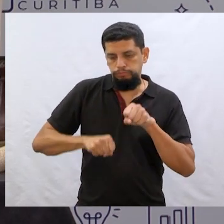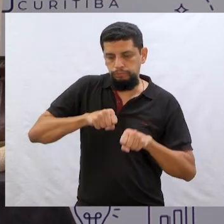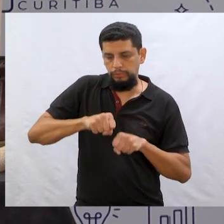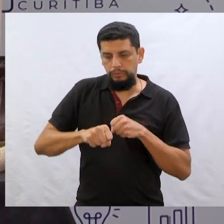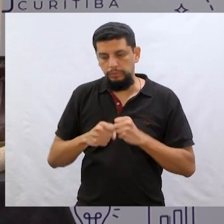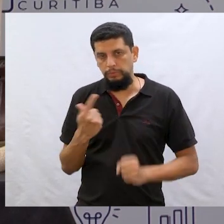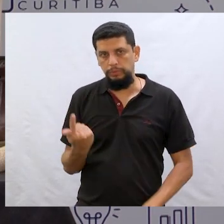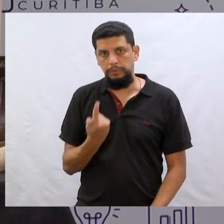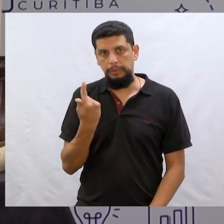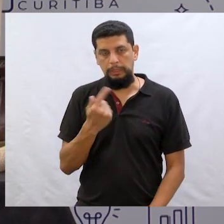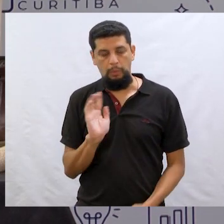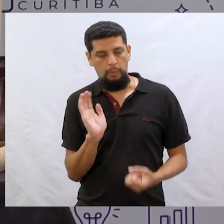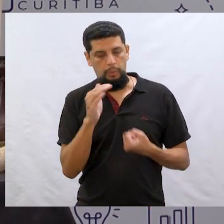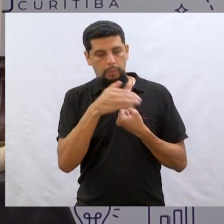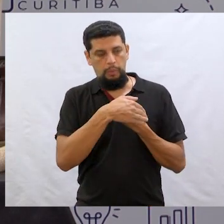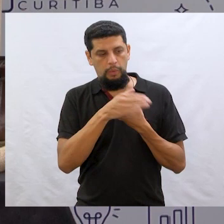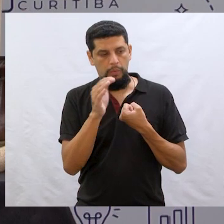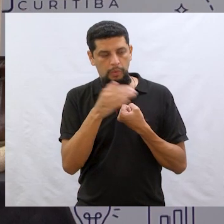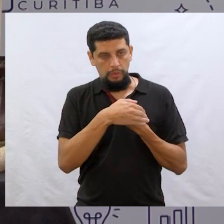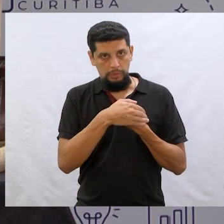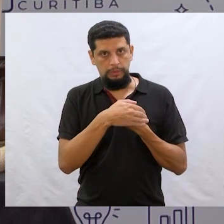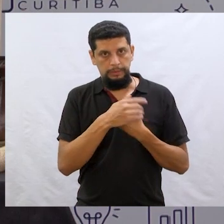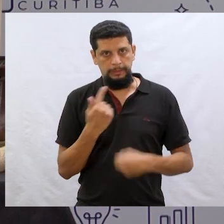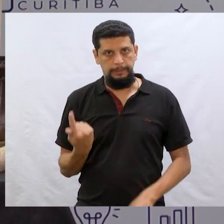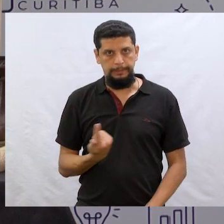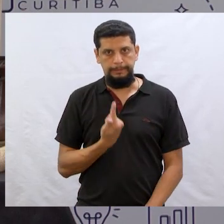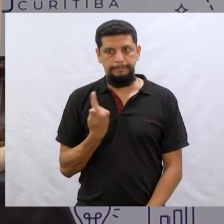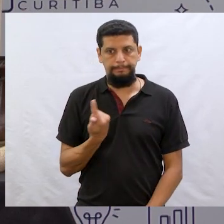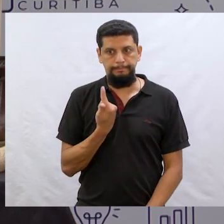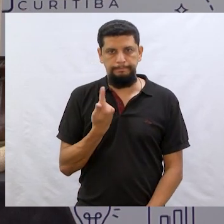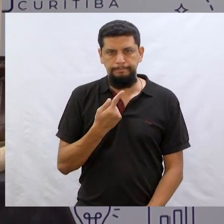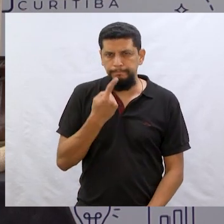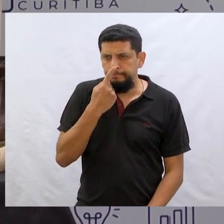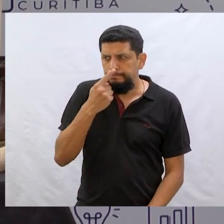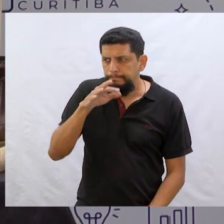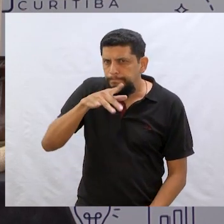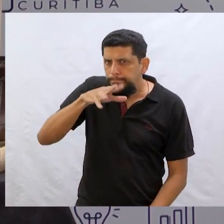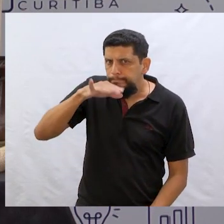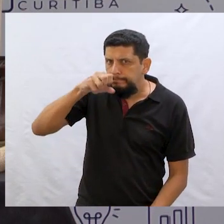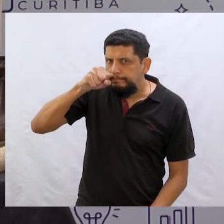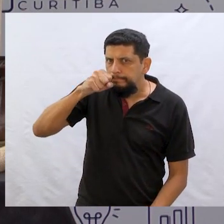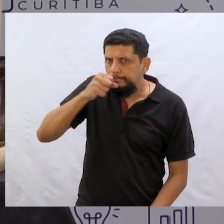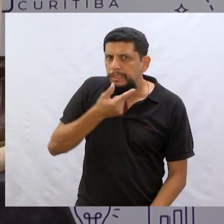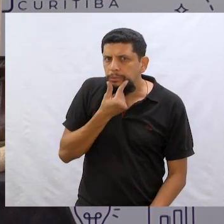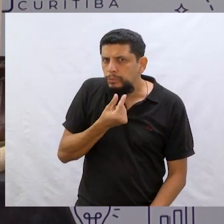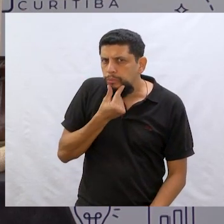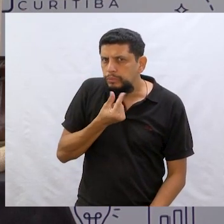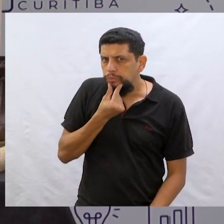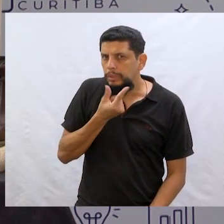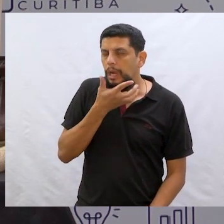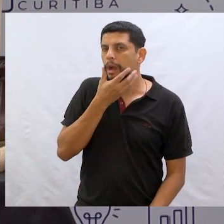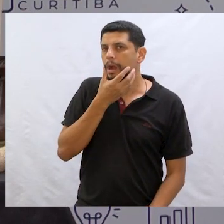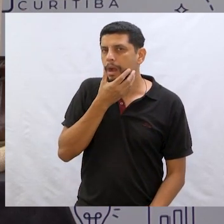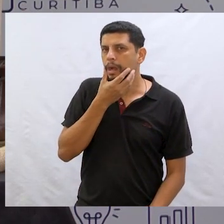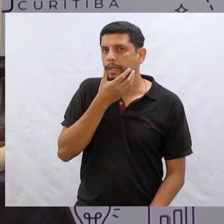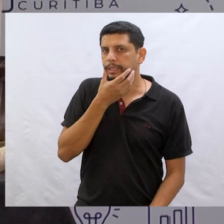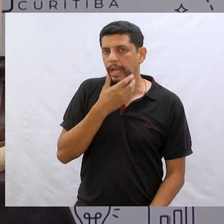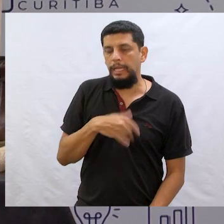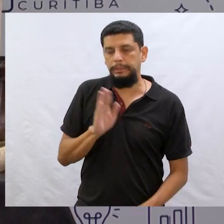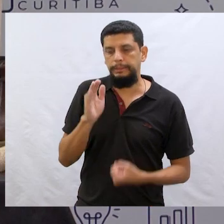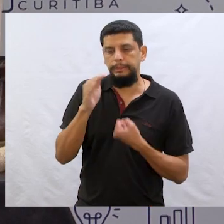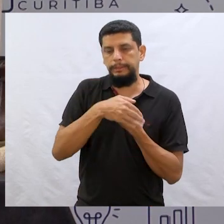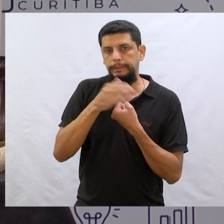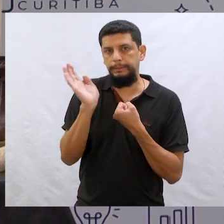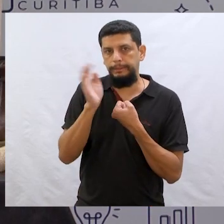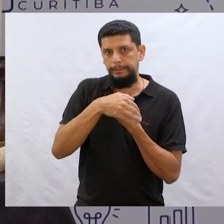ele se escondeu. Então, o gigante, mais uma vez, fez... Sinto o cheiro de menino. E dessa vez, João